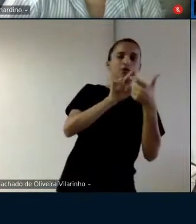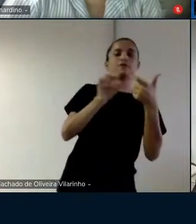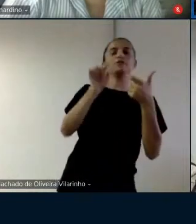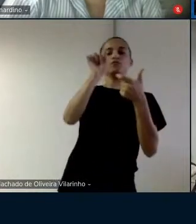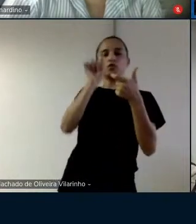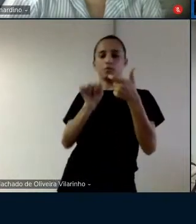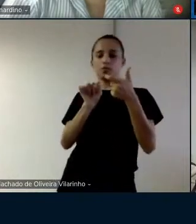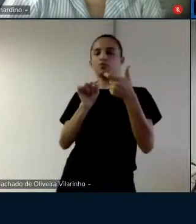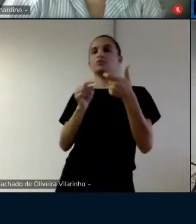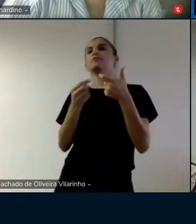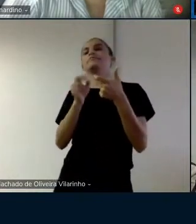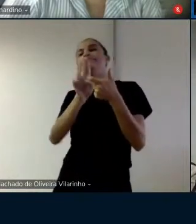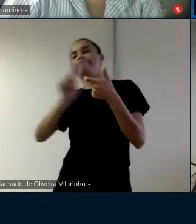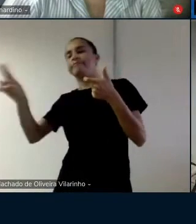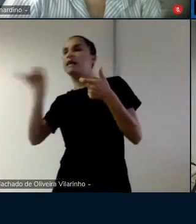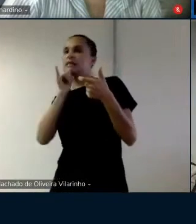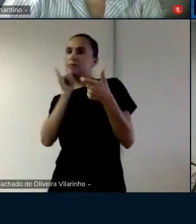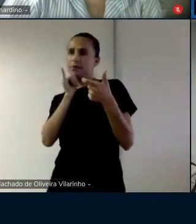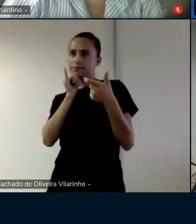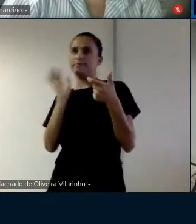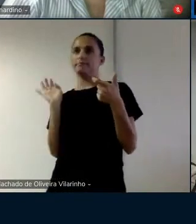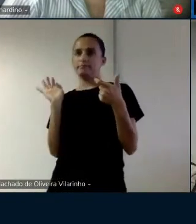nutricional simplificação dois pontos nos dois